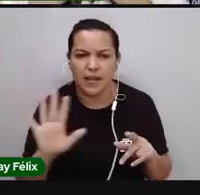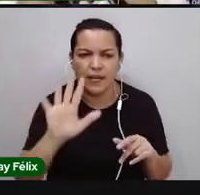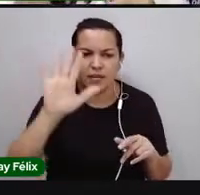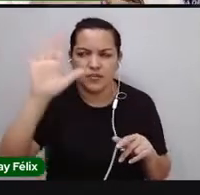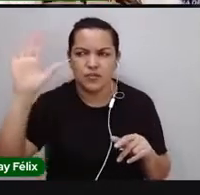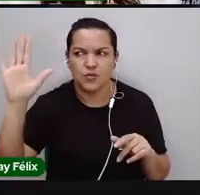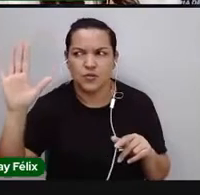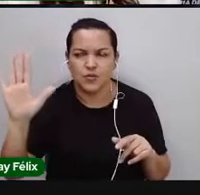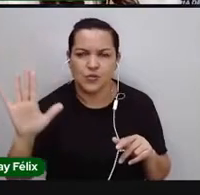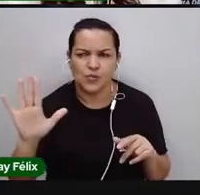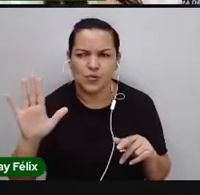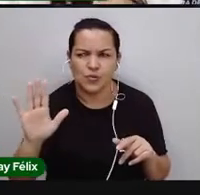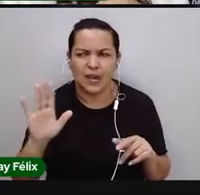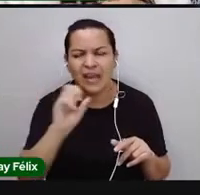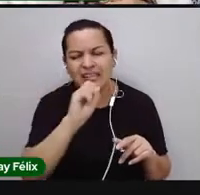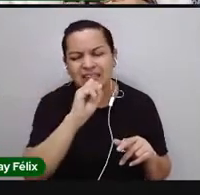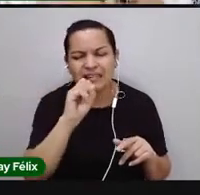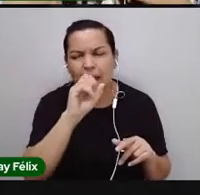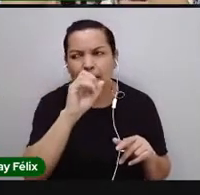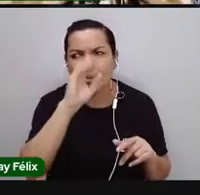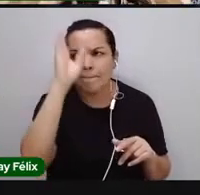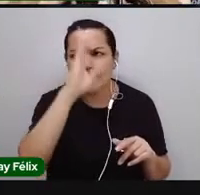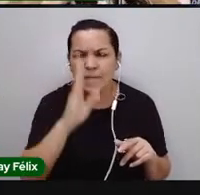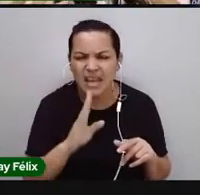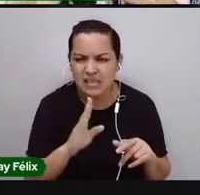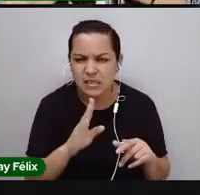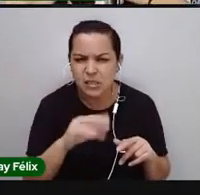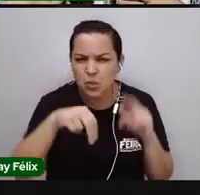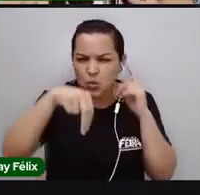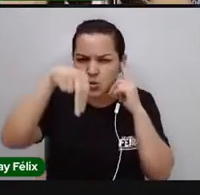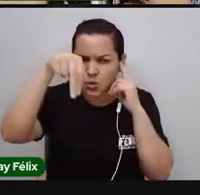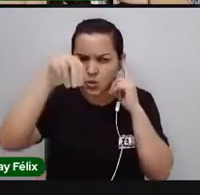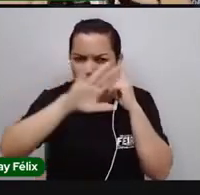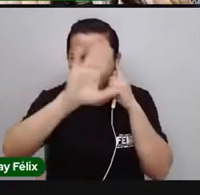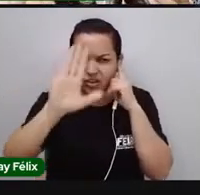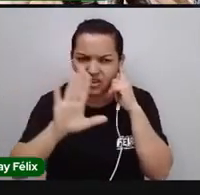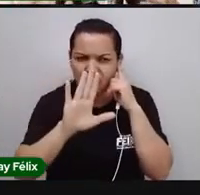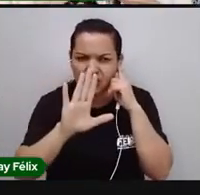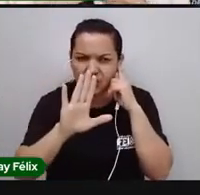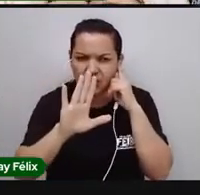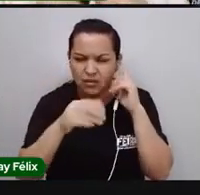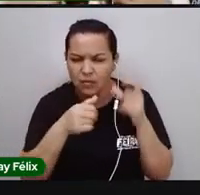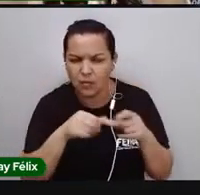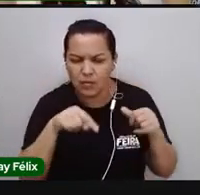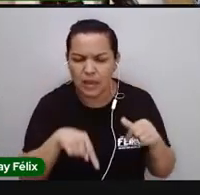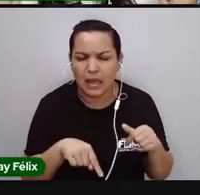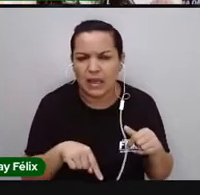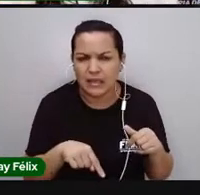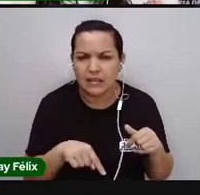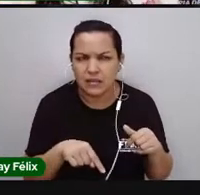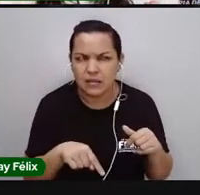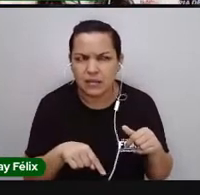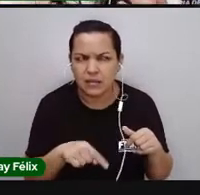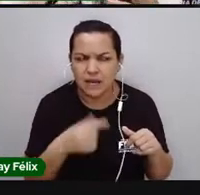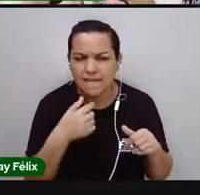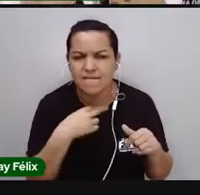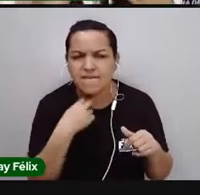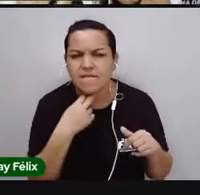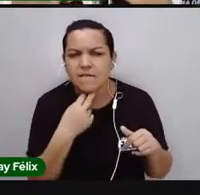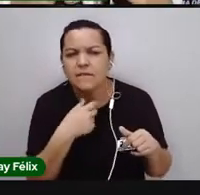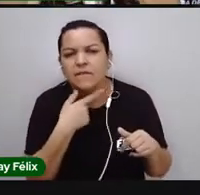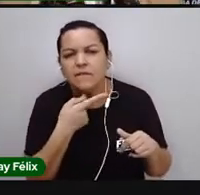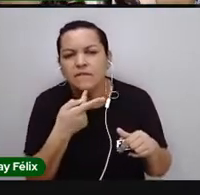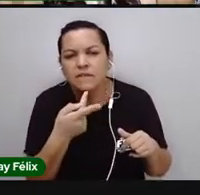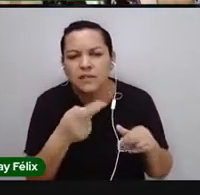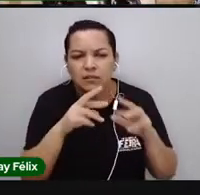que o brasileiro nordestino, como nós, que moramos aqui, que temos uma forma de falar, é